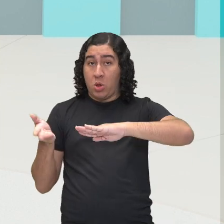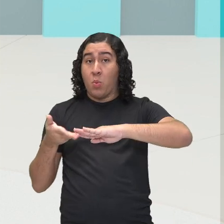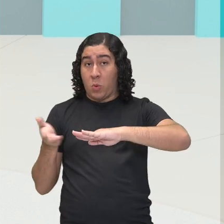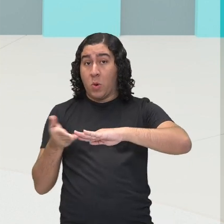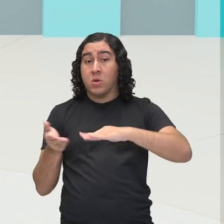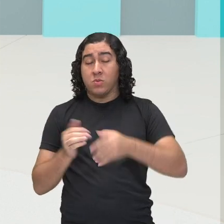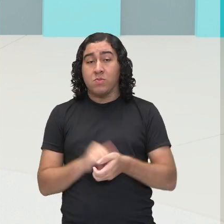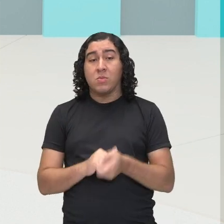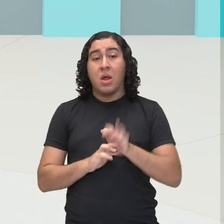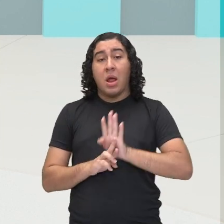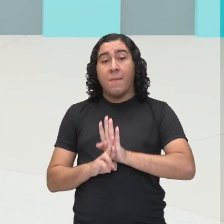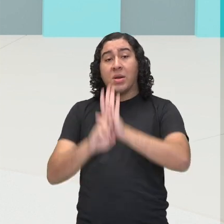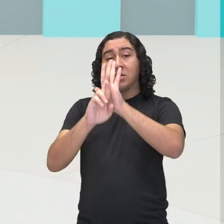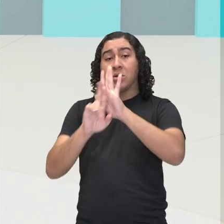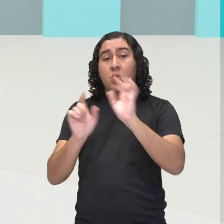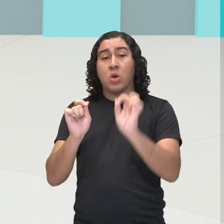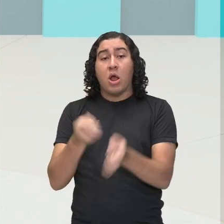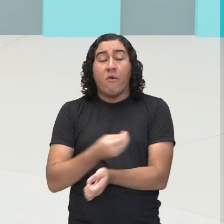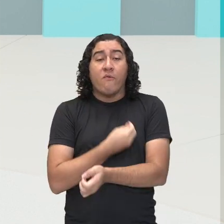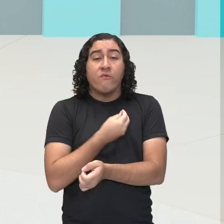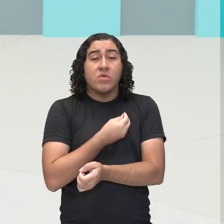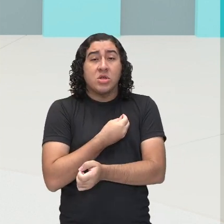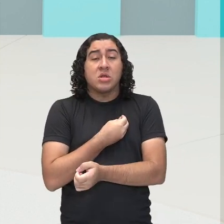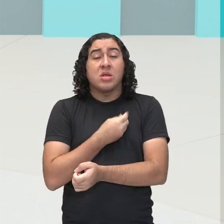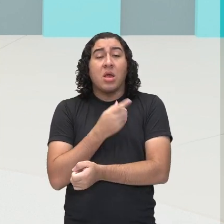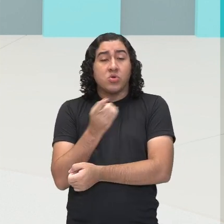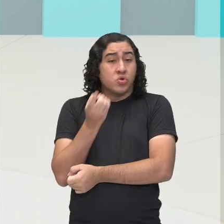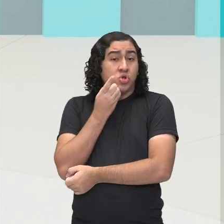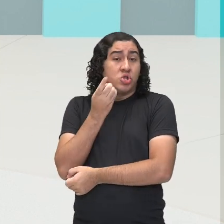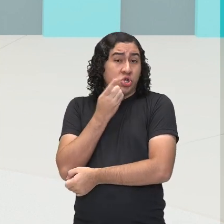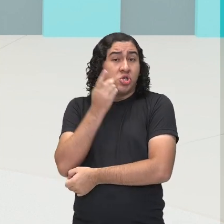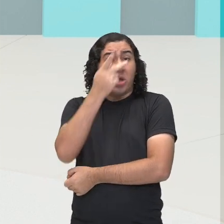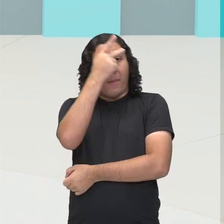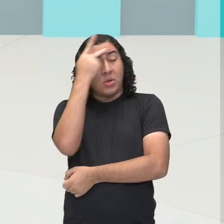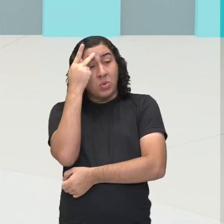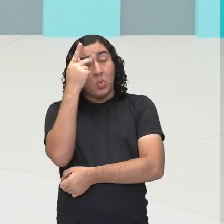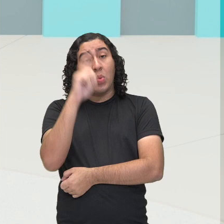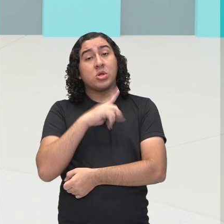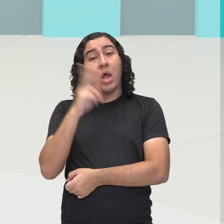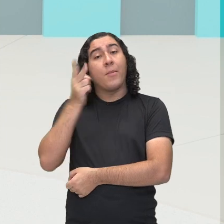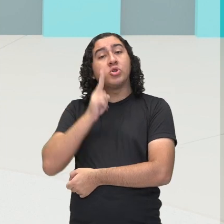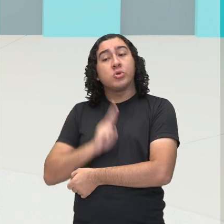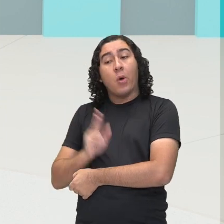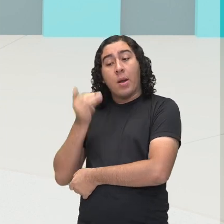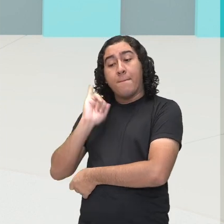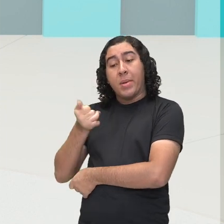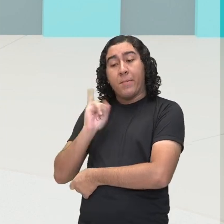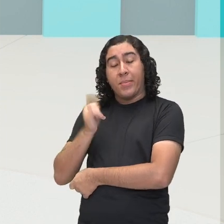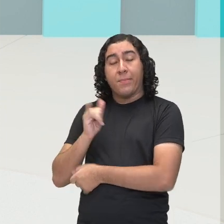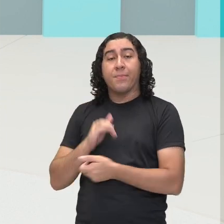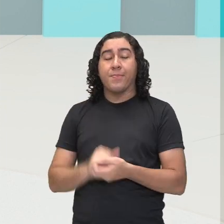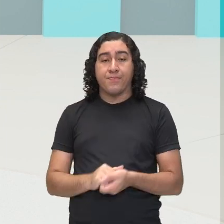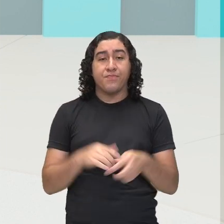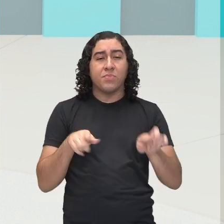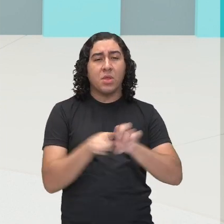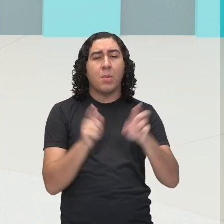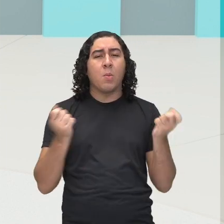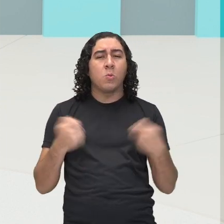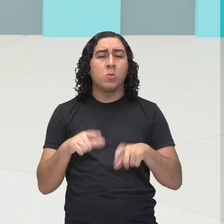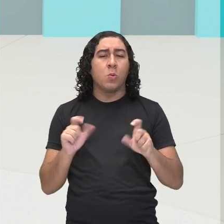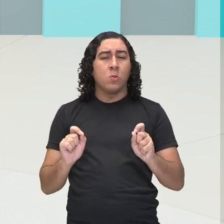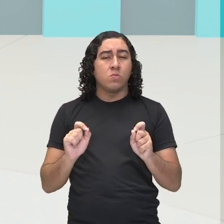representa a vida cotidiana. Vai contar uma história. E também pode contar